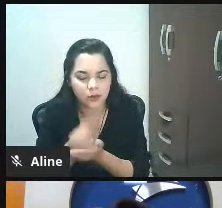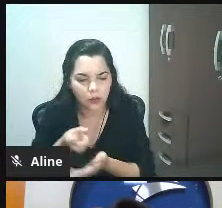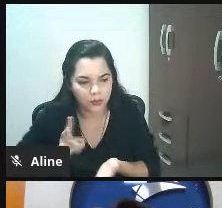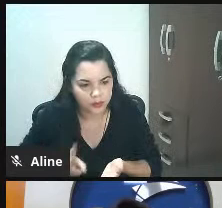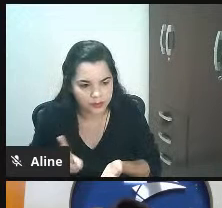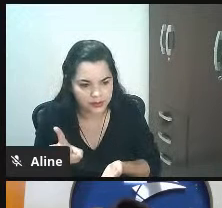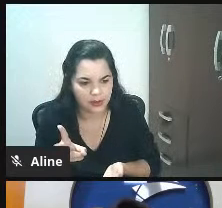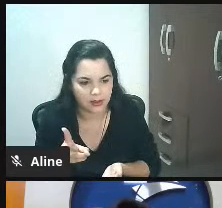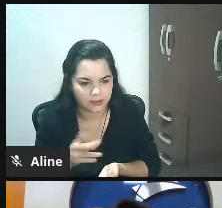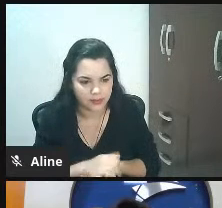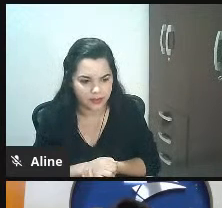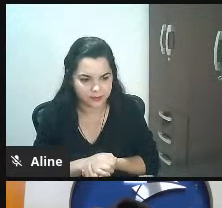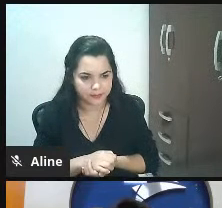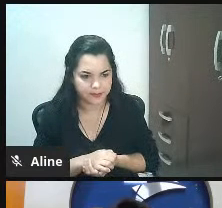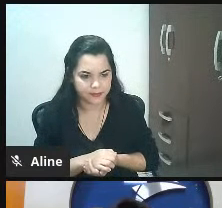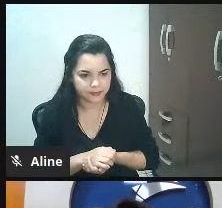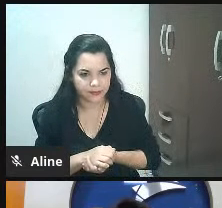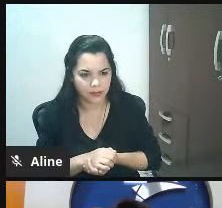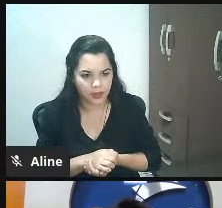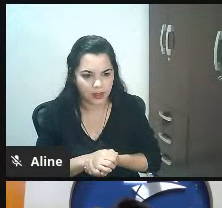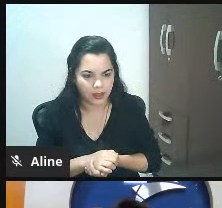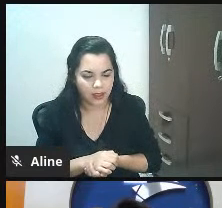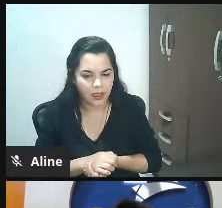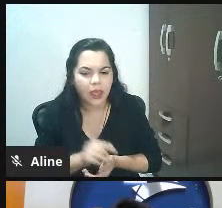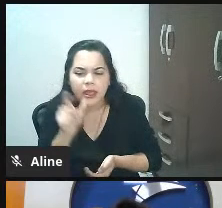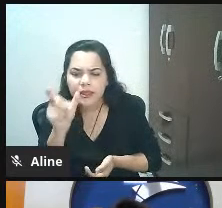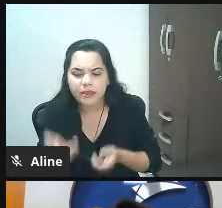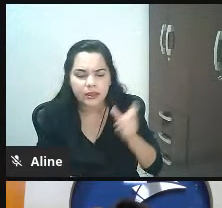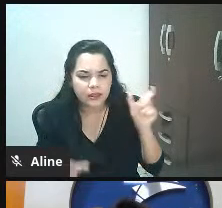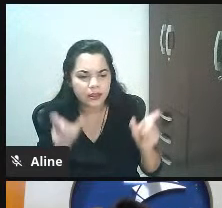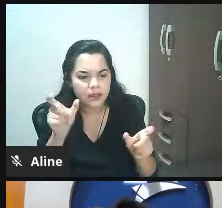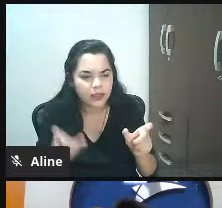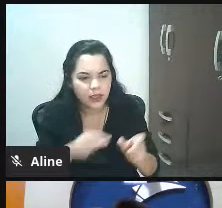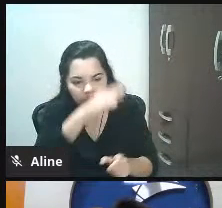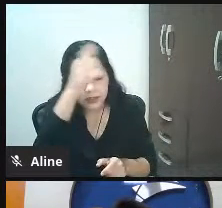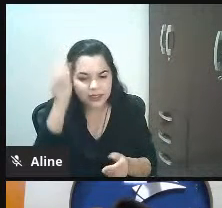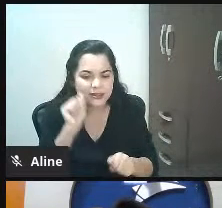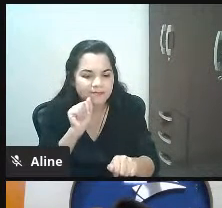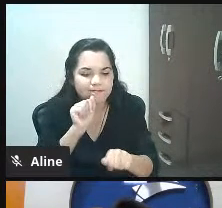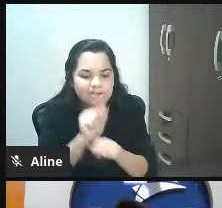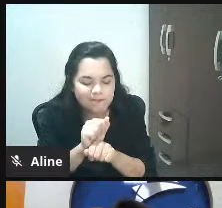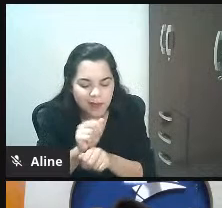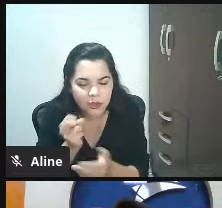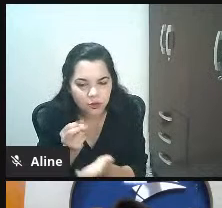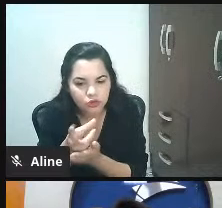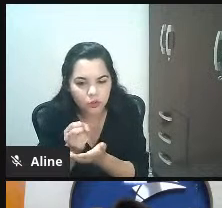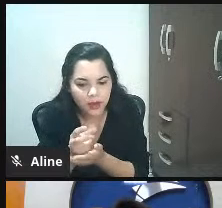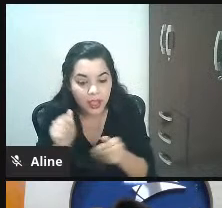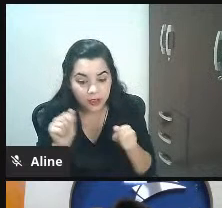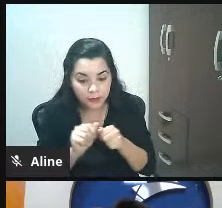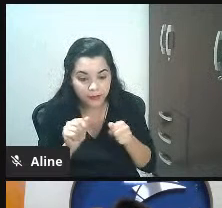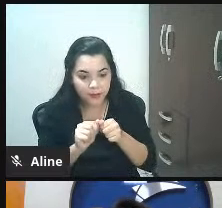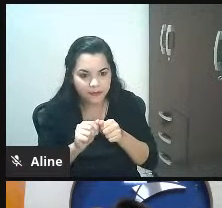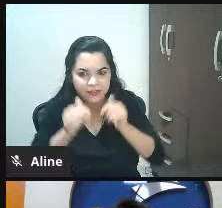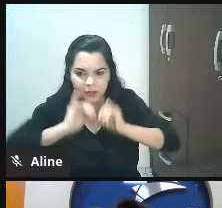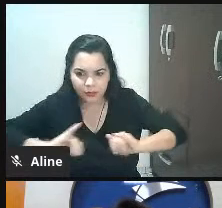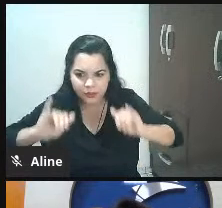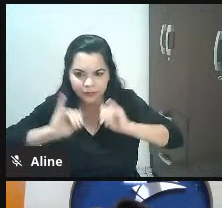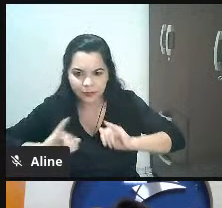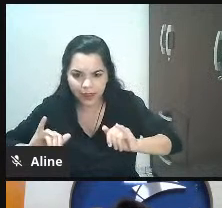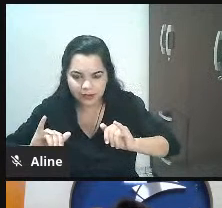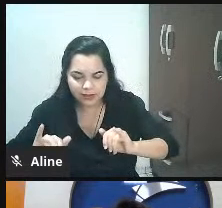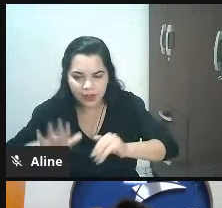ativos quem parou de comprar é bom a gente entender por que parou de comprar vamos criar uma campanha para esses caras aí você vai entrar com as